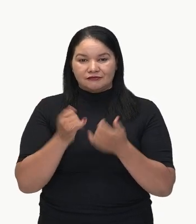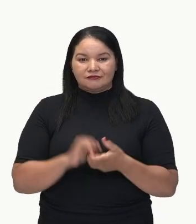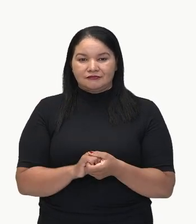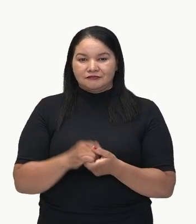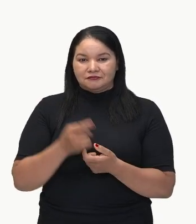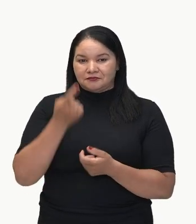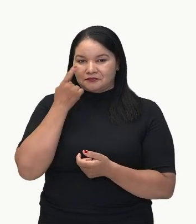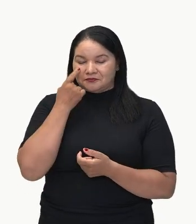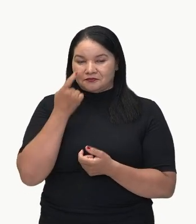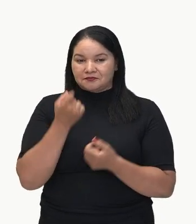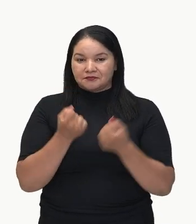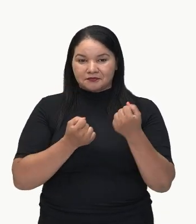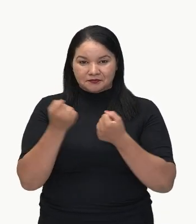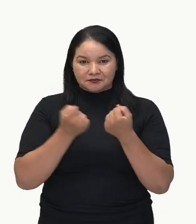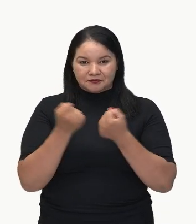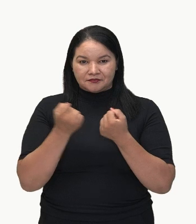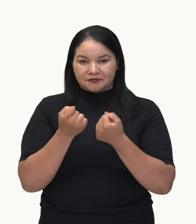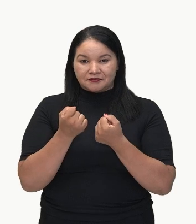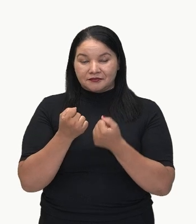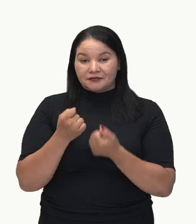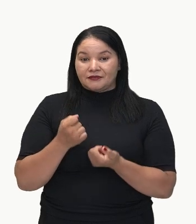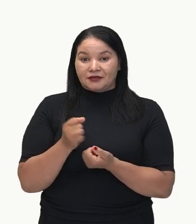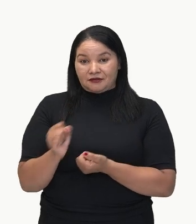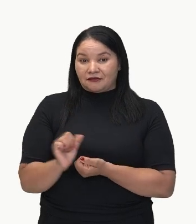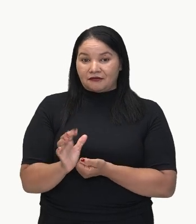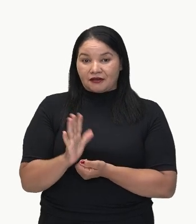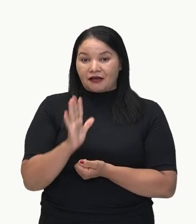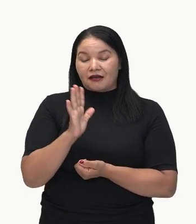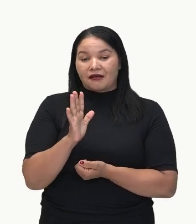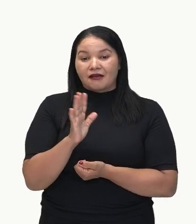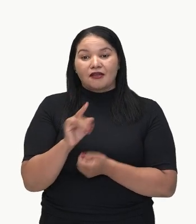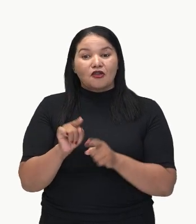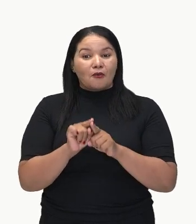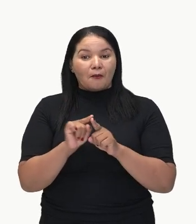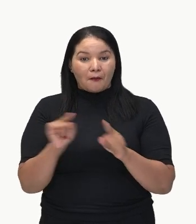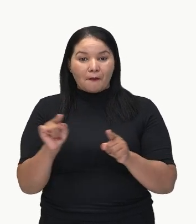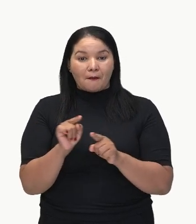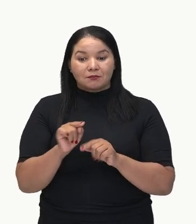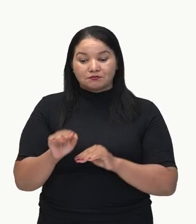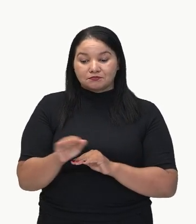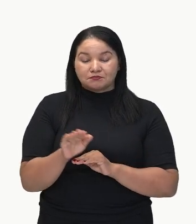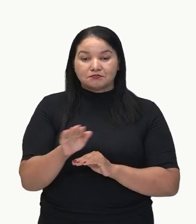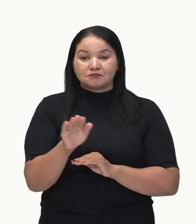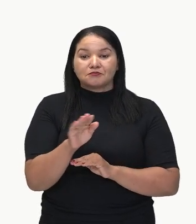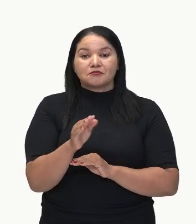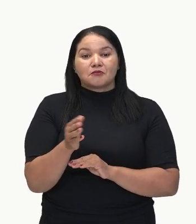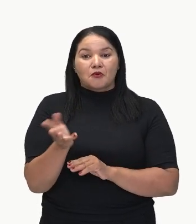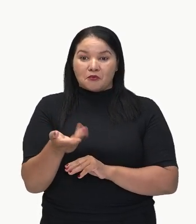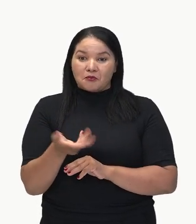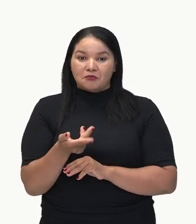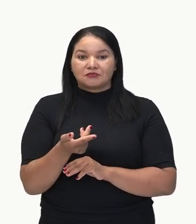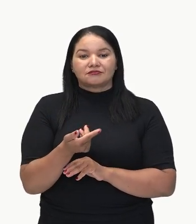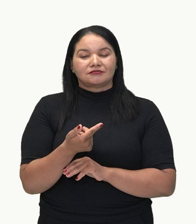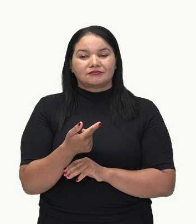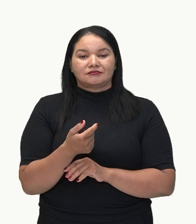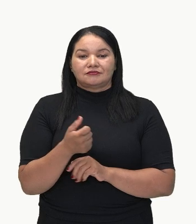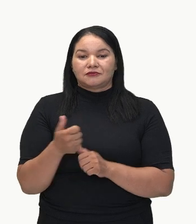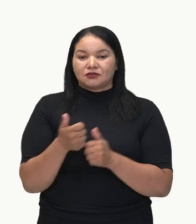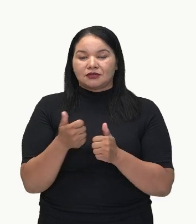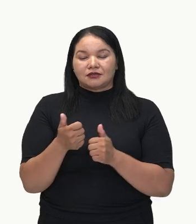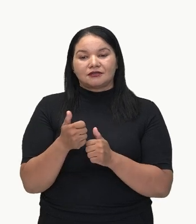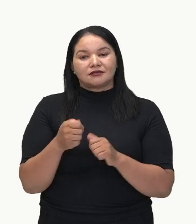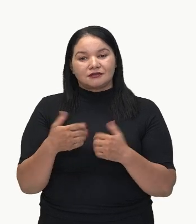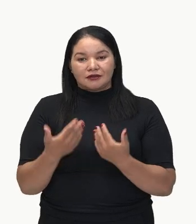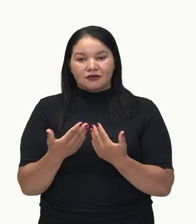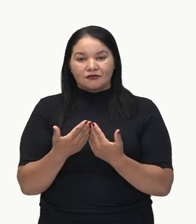importados custam muito caro e tem desempenho excelente. Então, eles custam muito caro, aí ele vai